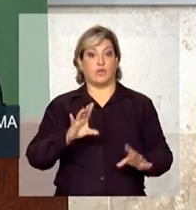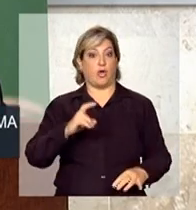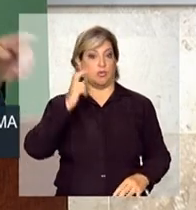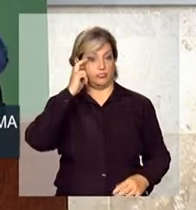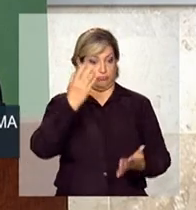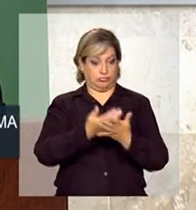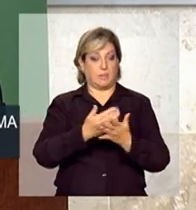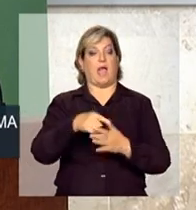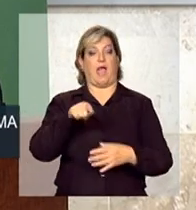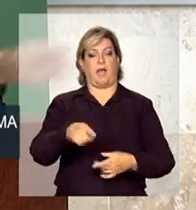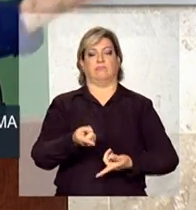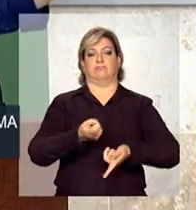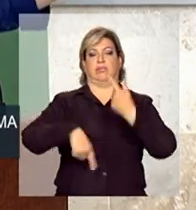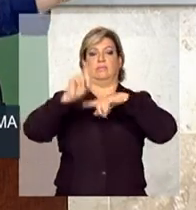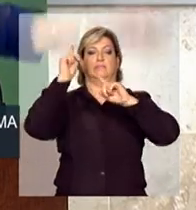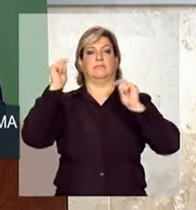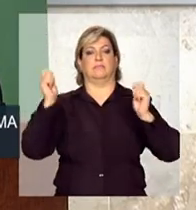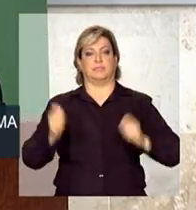educação.